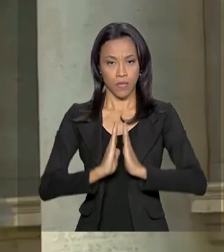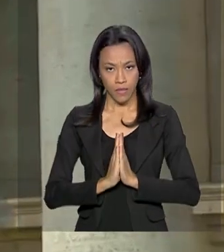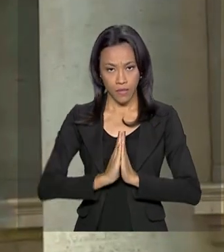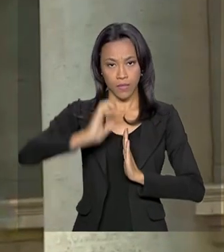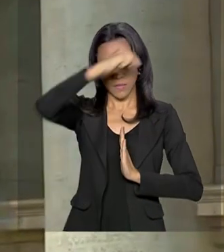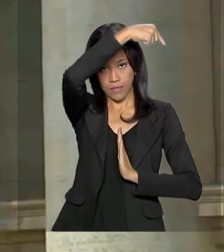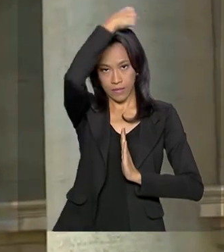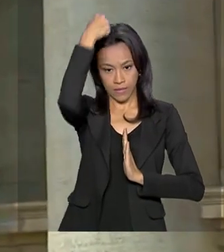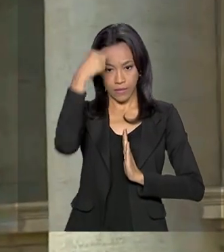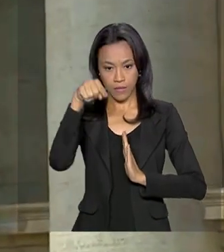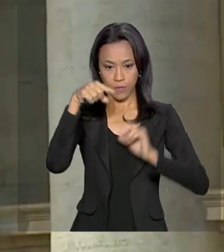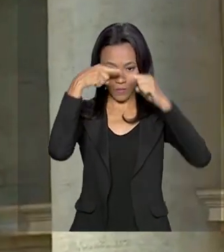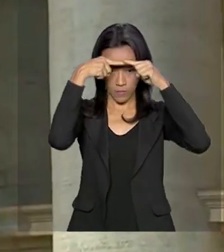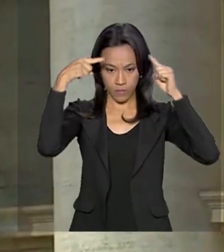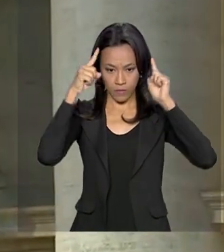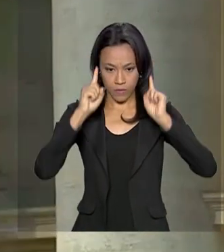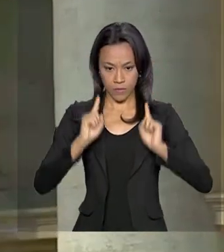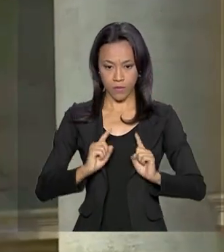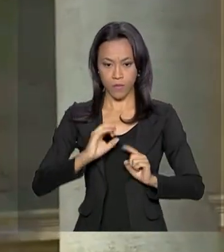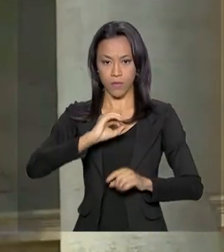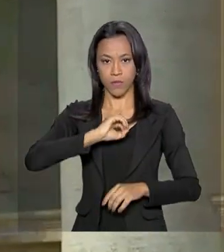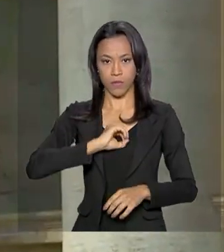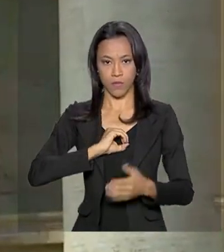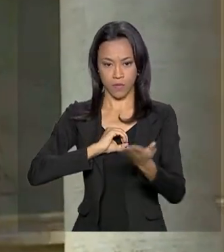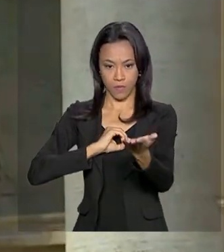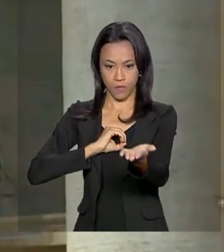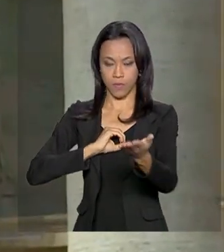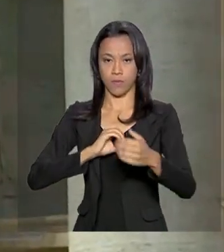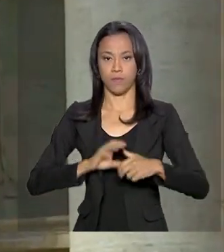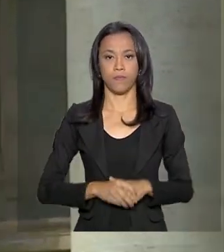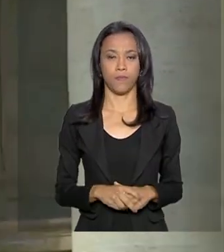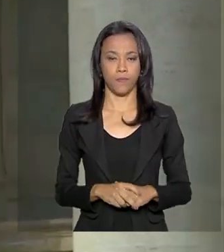Irmã Dulce Lopes Pontes.